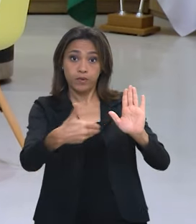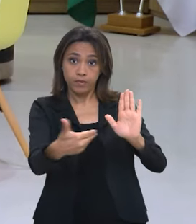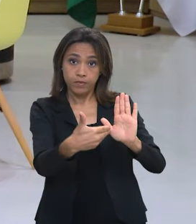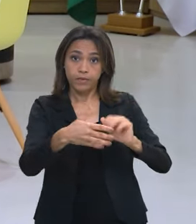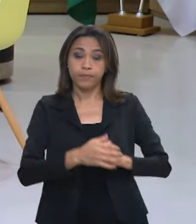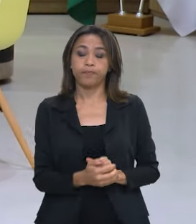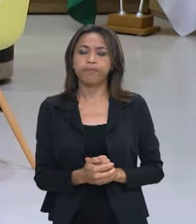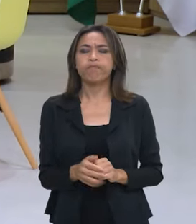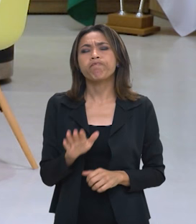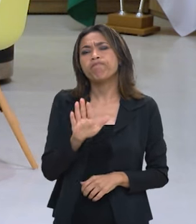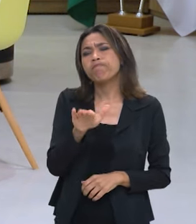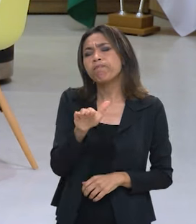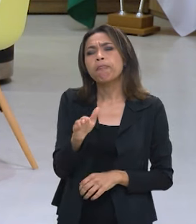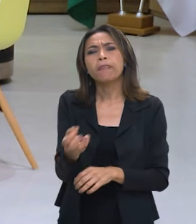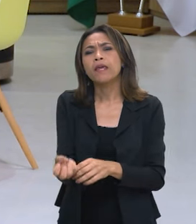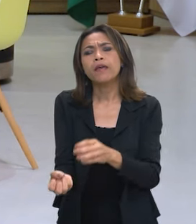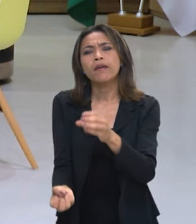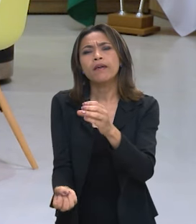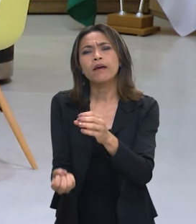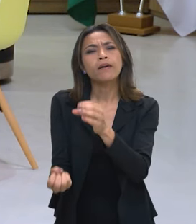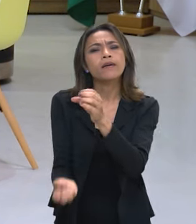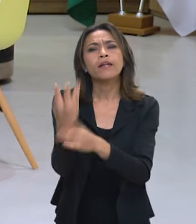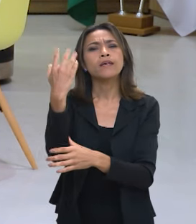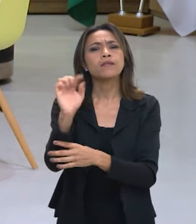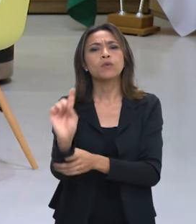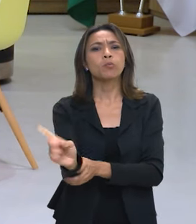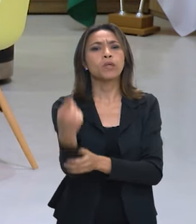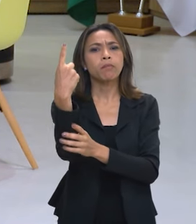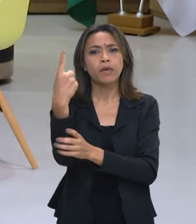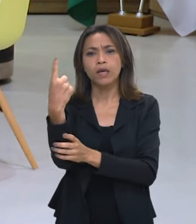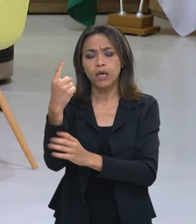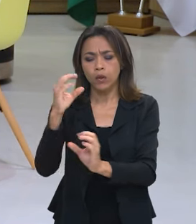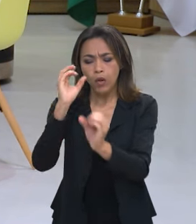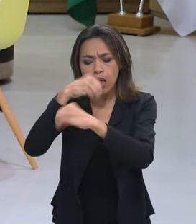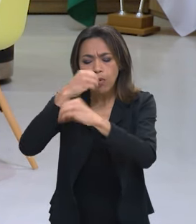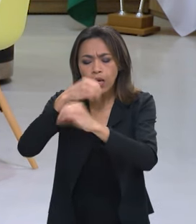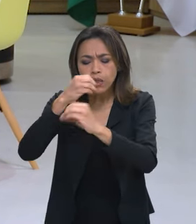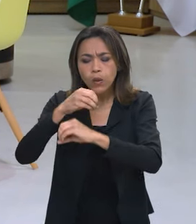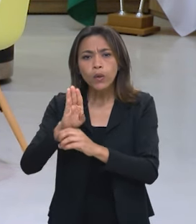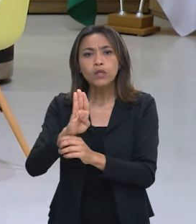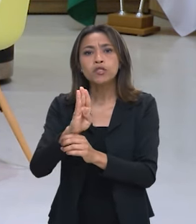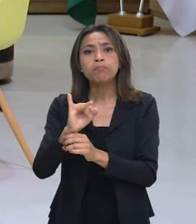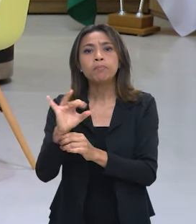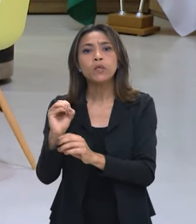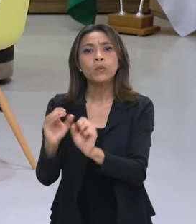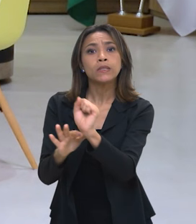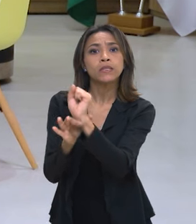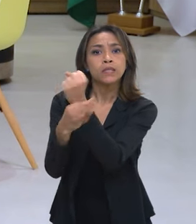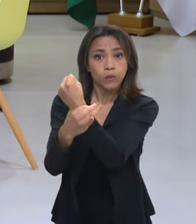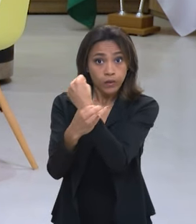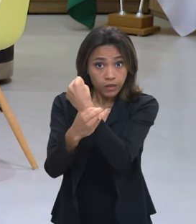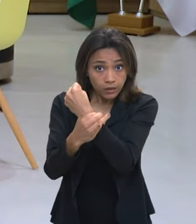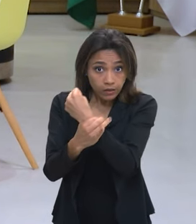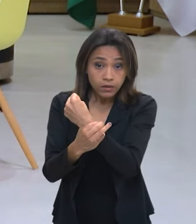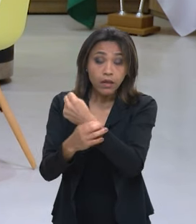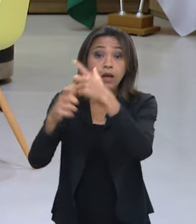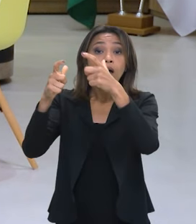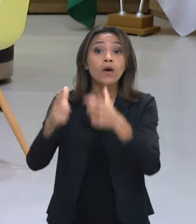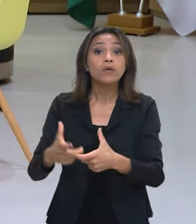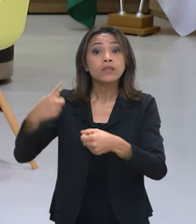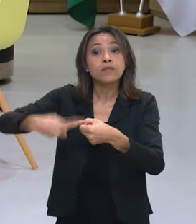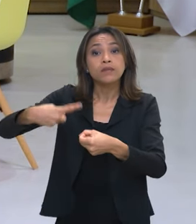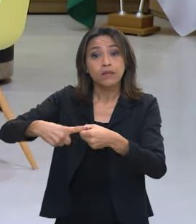HIV e AIDS e o laboratório a criação do primeiro laboratório de biossegurança máxima da América Latina em